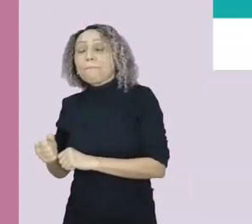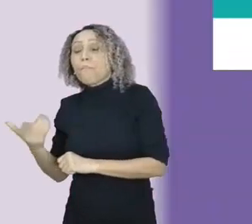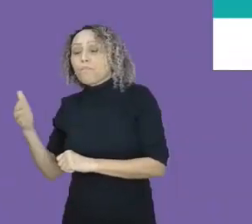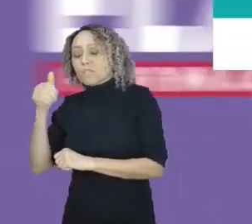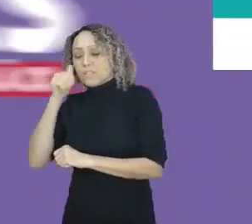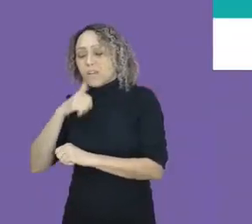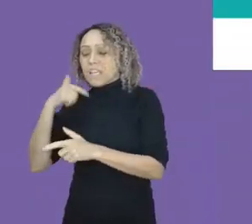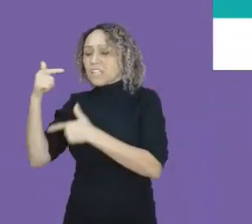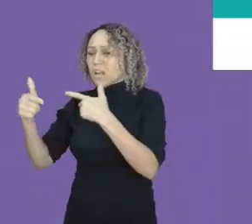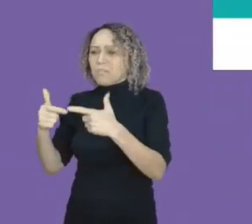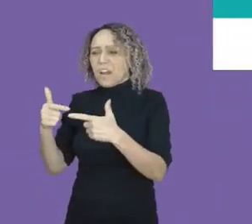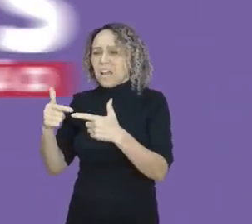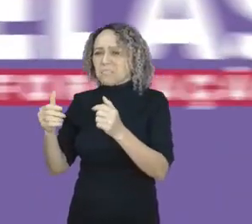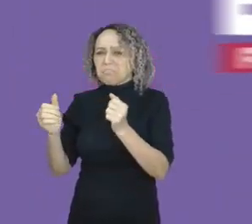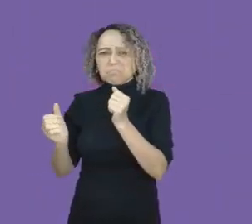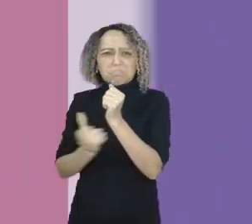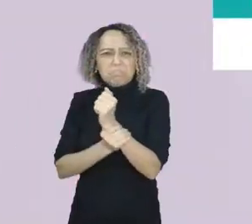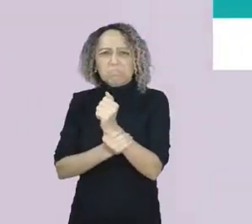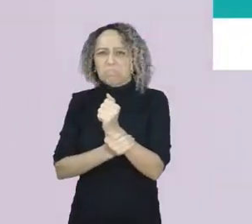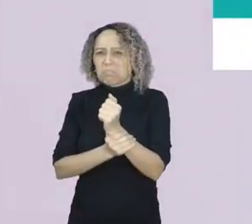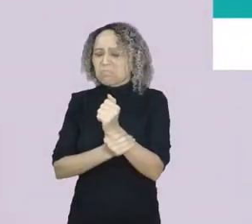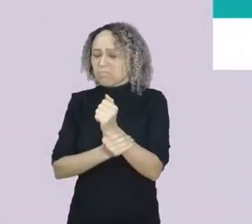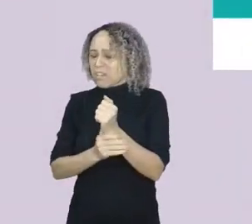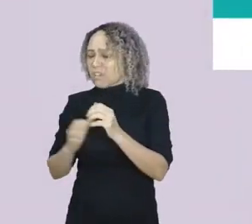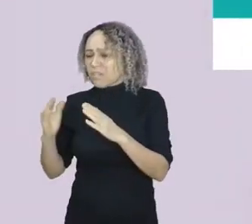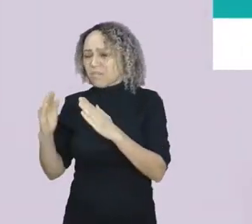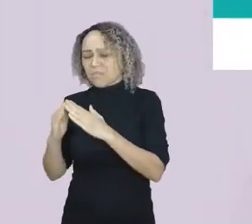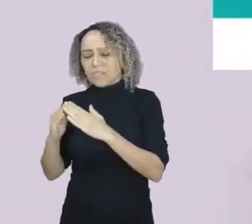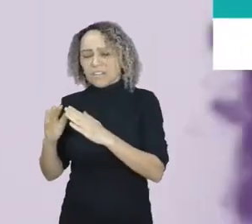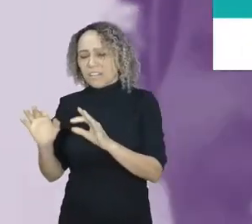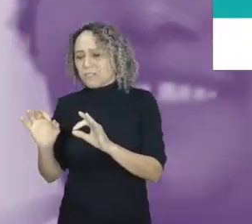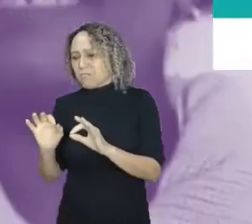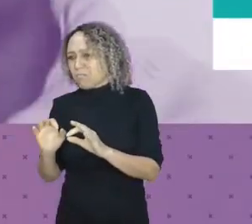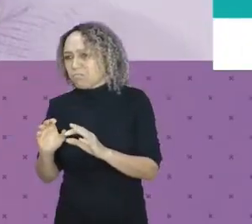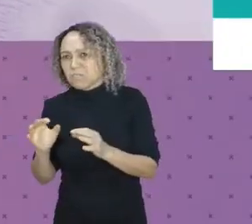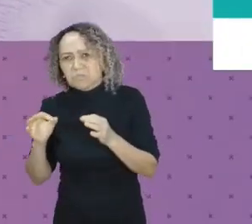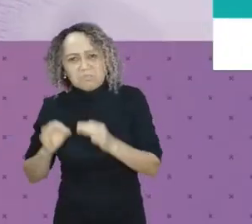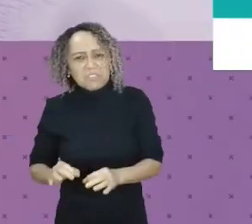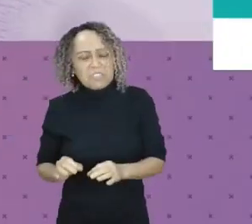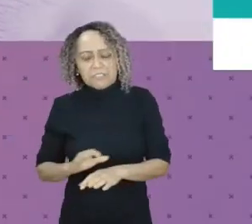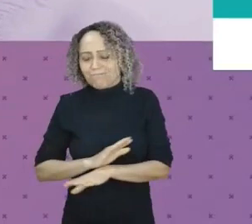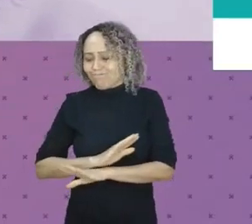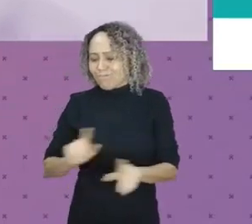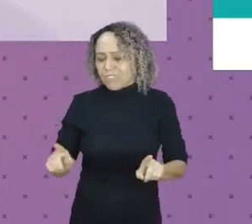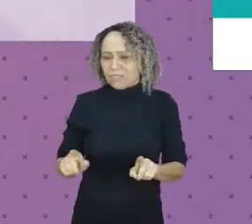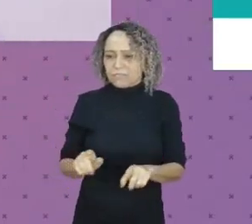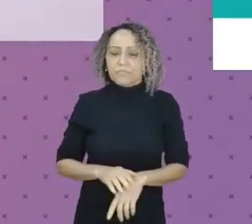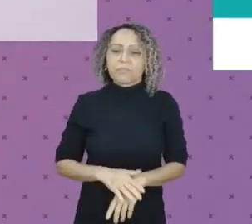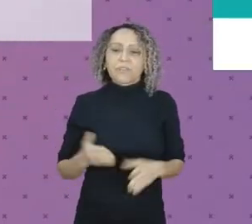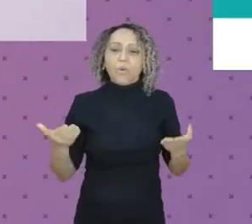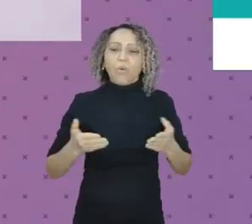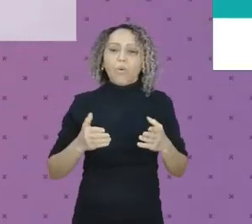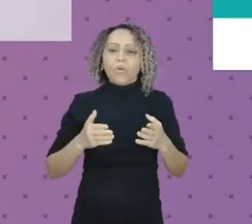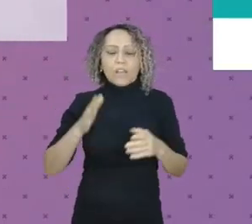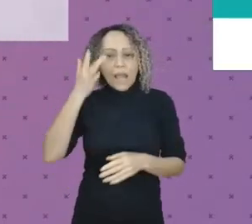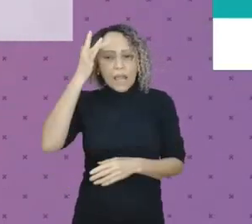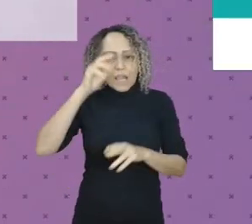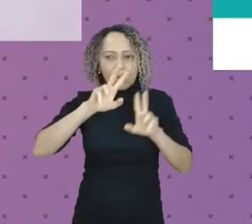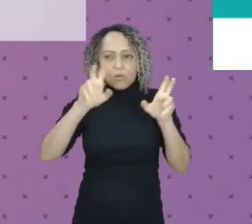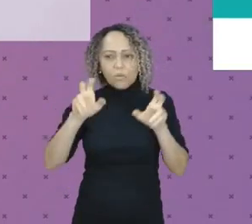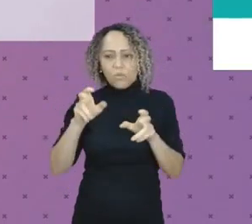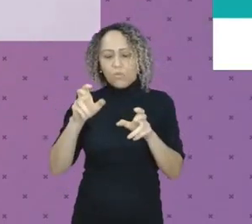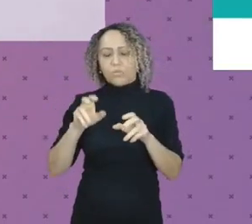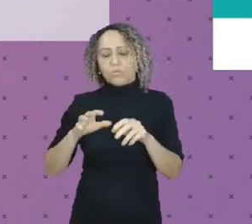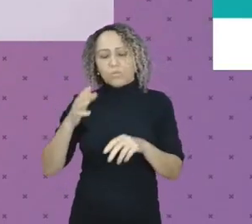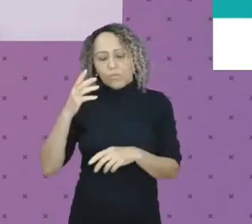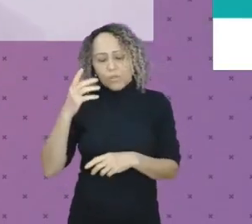o espaço das mulheres negras na política foi o tema da aula de hoje e amanhã você acompanha uma discussão sobre